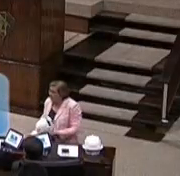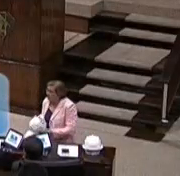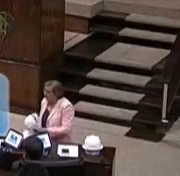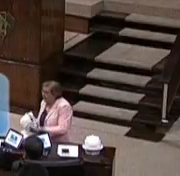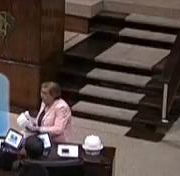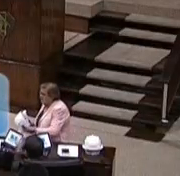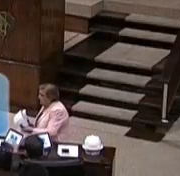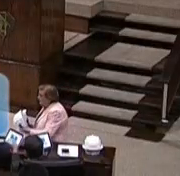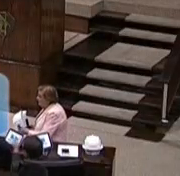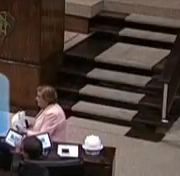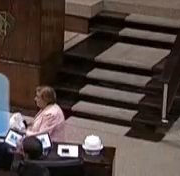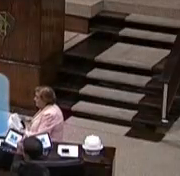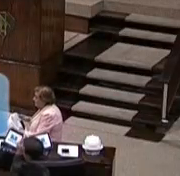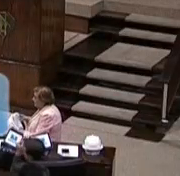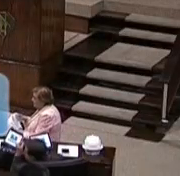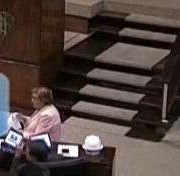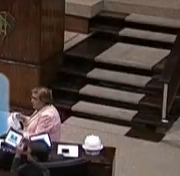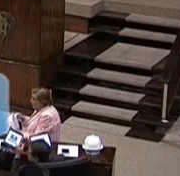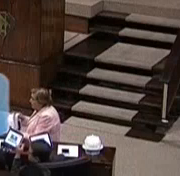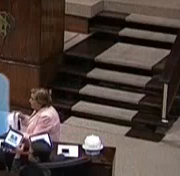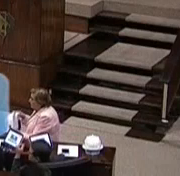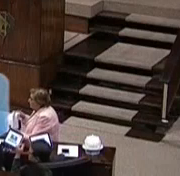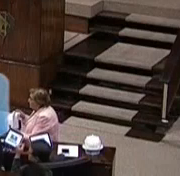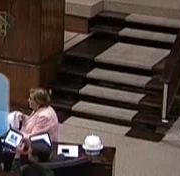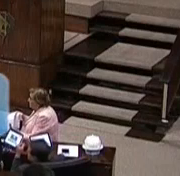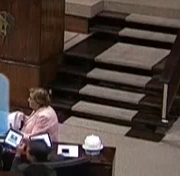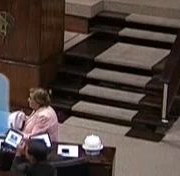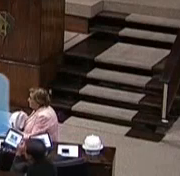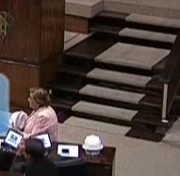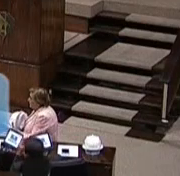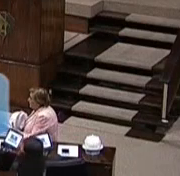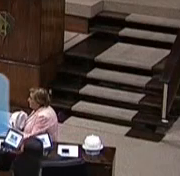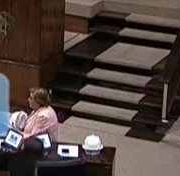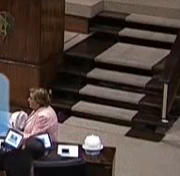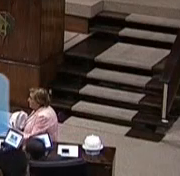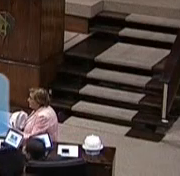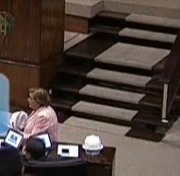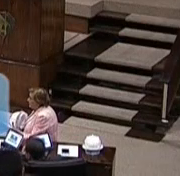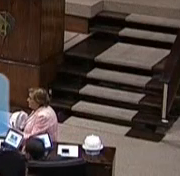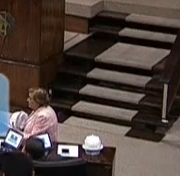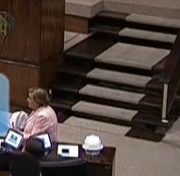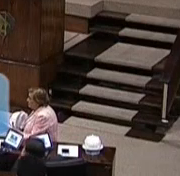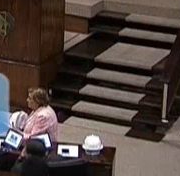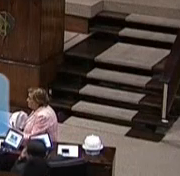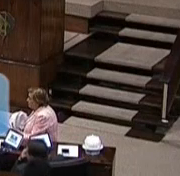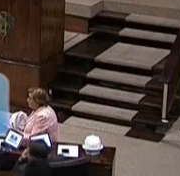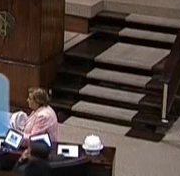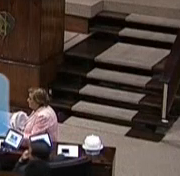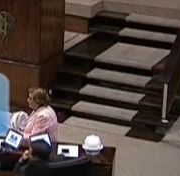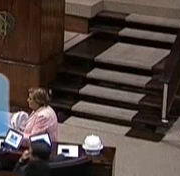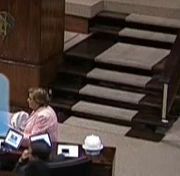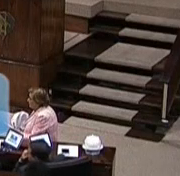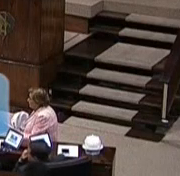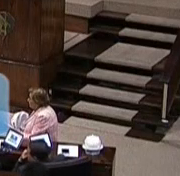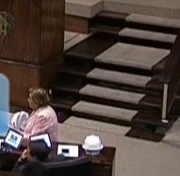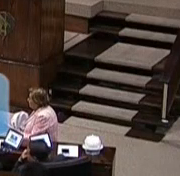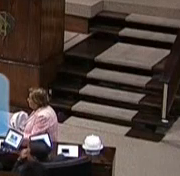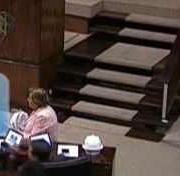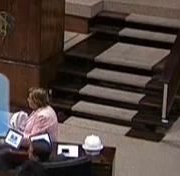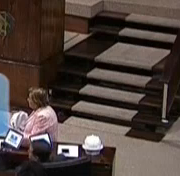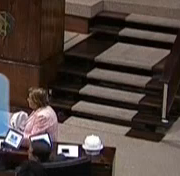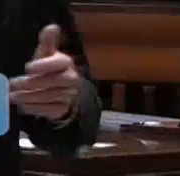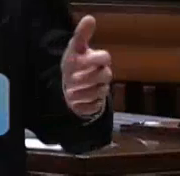somar, meu caro deputado Lara, a esta justa homenagem aqui aos 75 anos do nosso CENG.